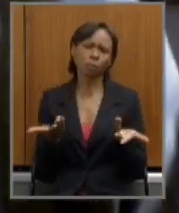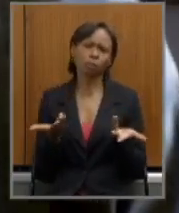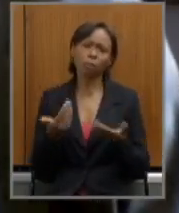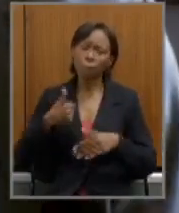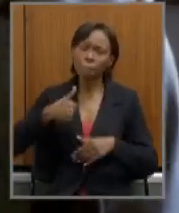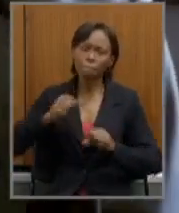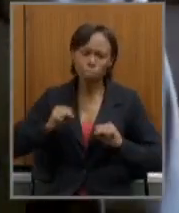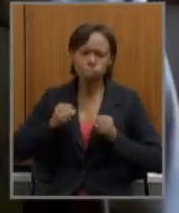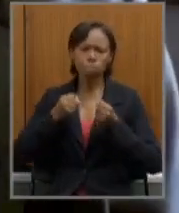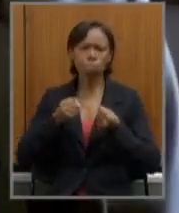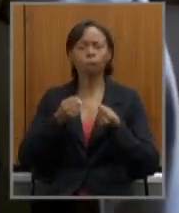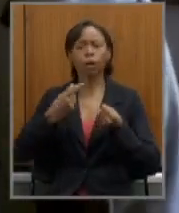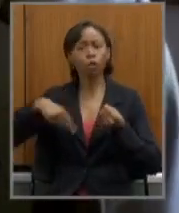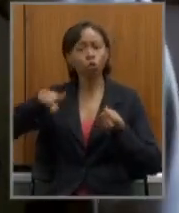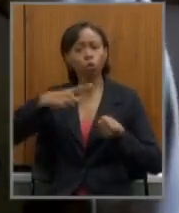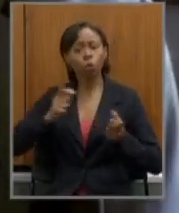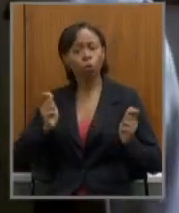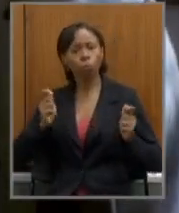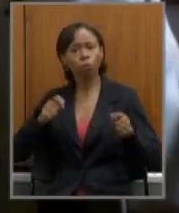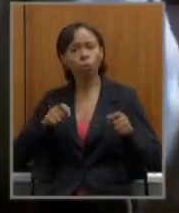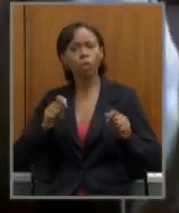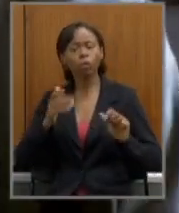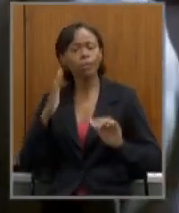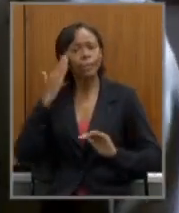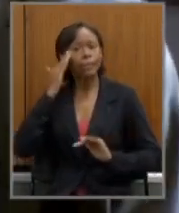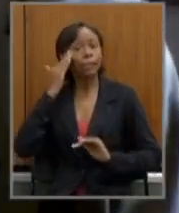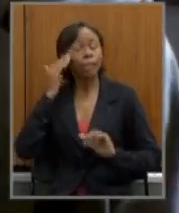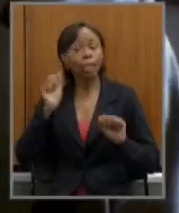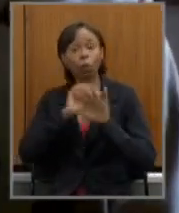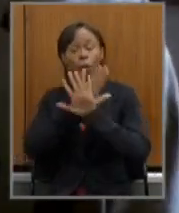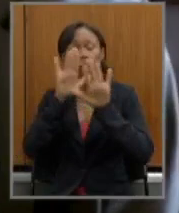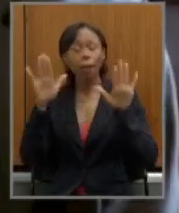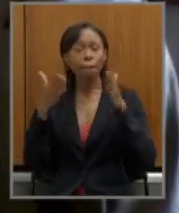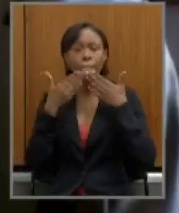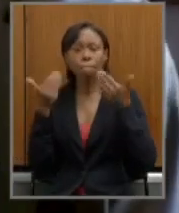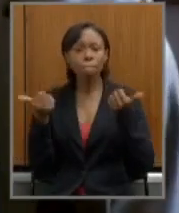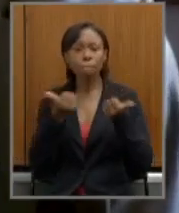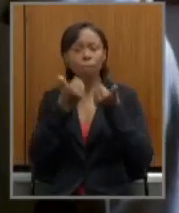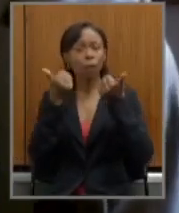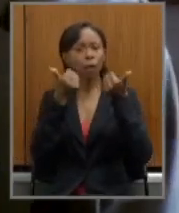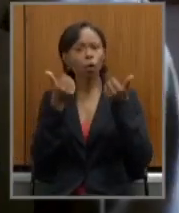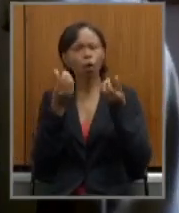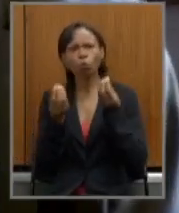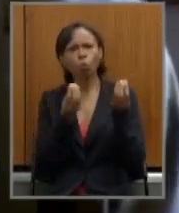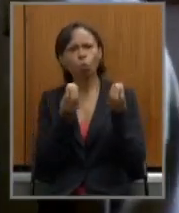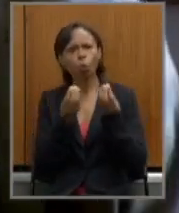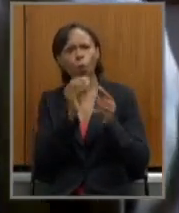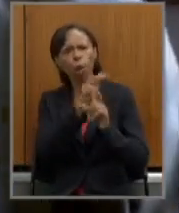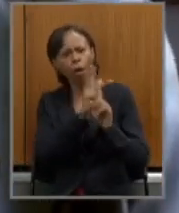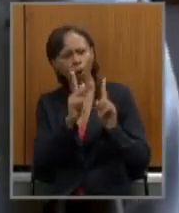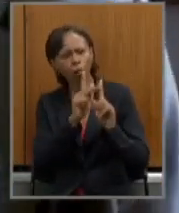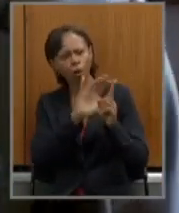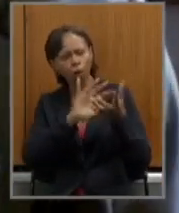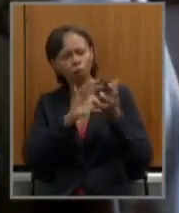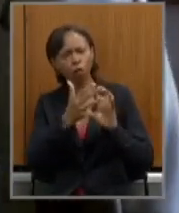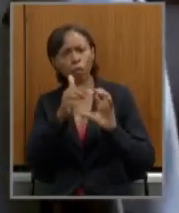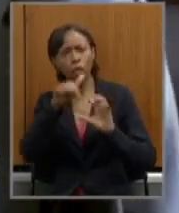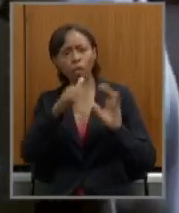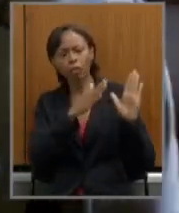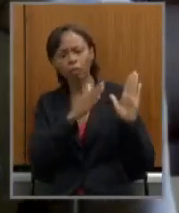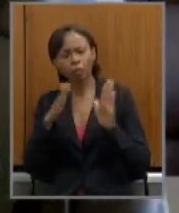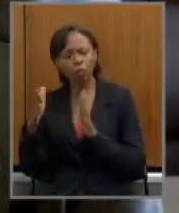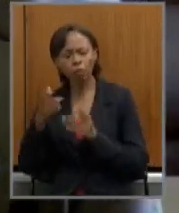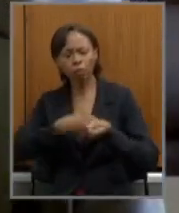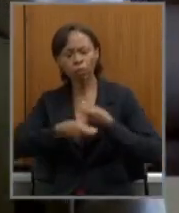robusta para que a gente possa ter uma compreensão melhor do significado da reforma da previdência nesse conjunto